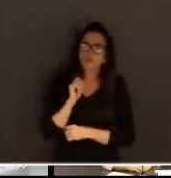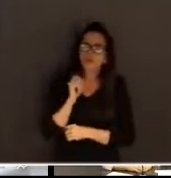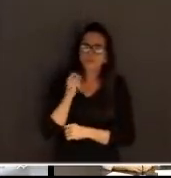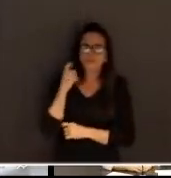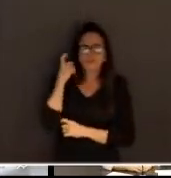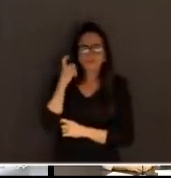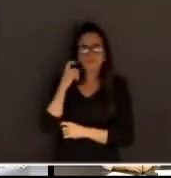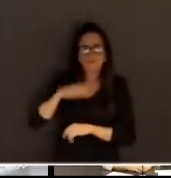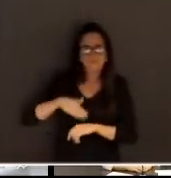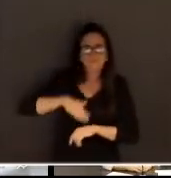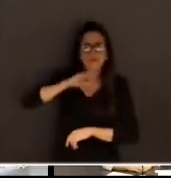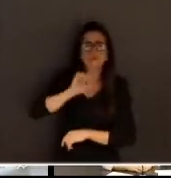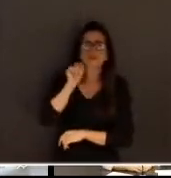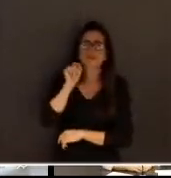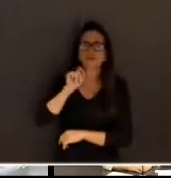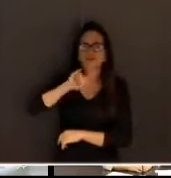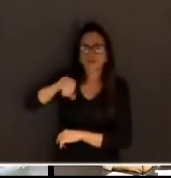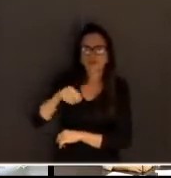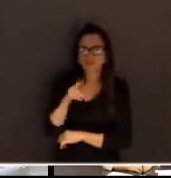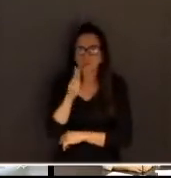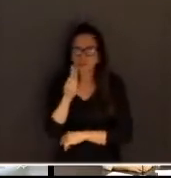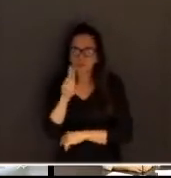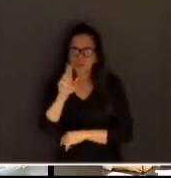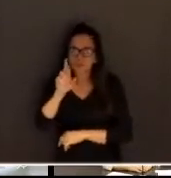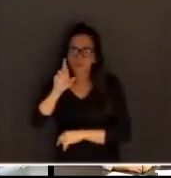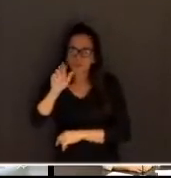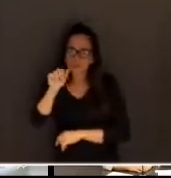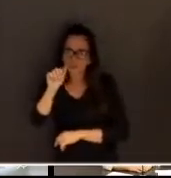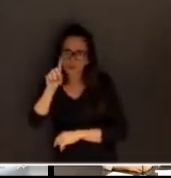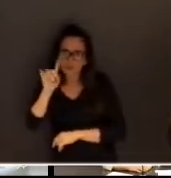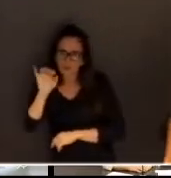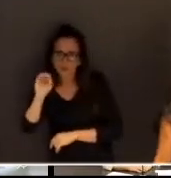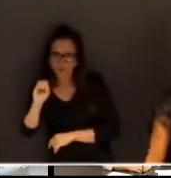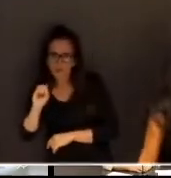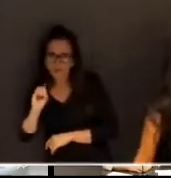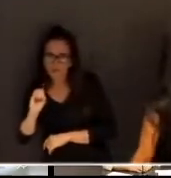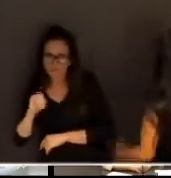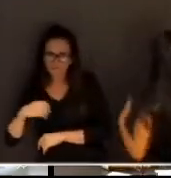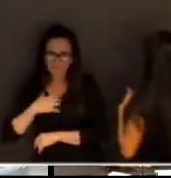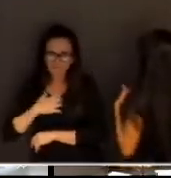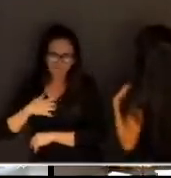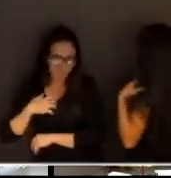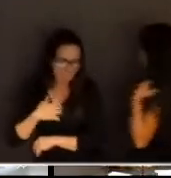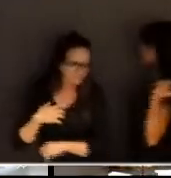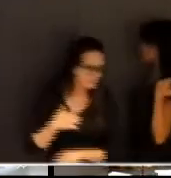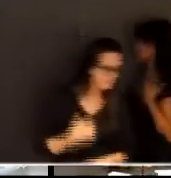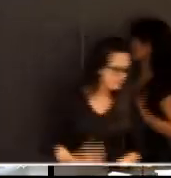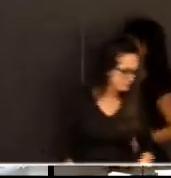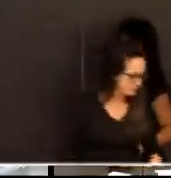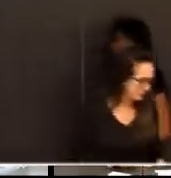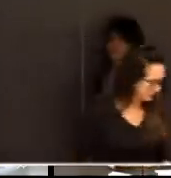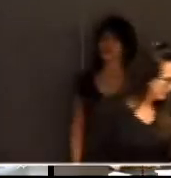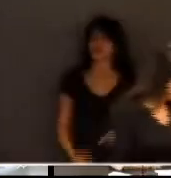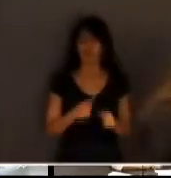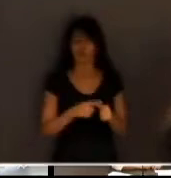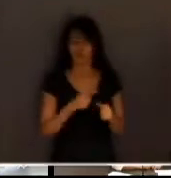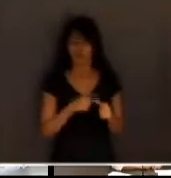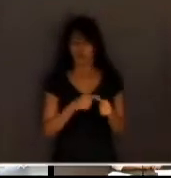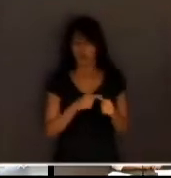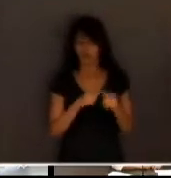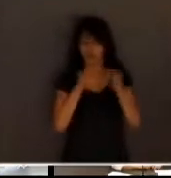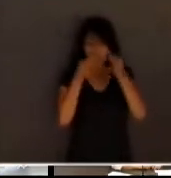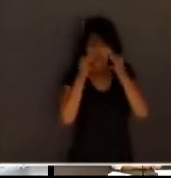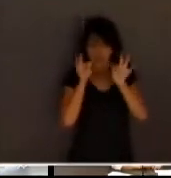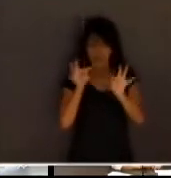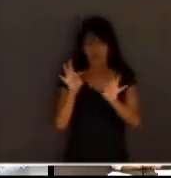jurado. O jurado é o sujeito que mais me angustia, porque a testemunha, vamos conseguir resolver o problema dela